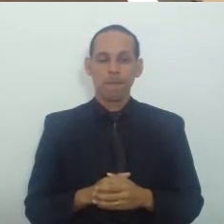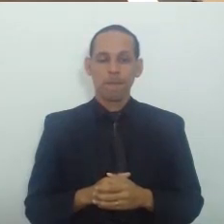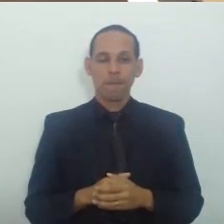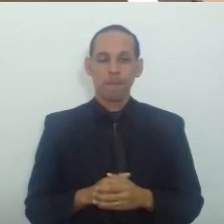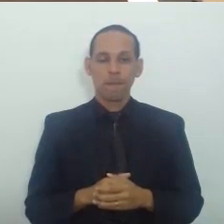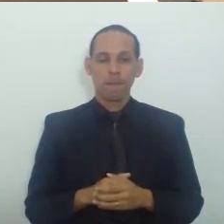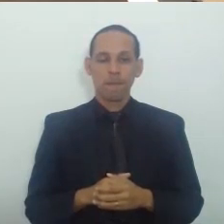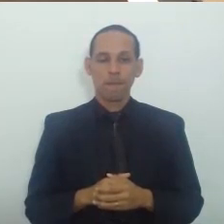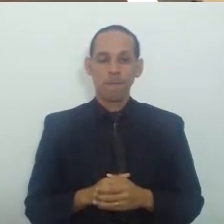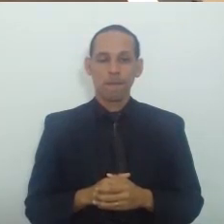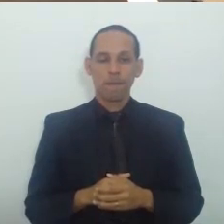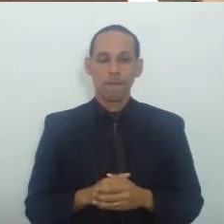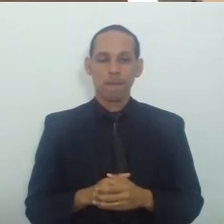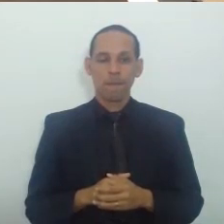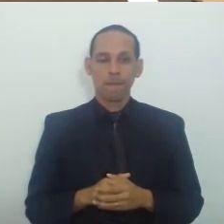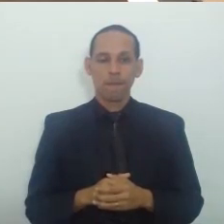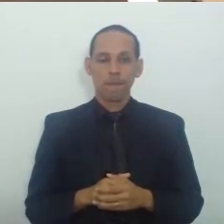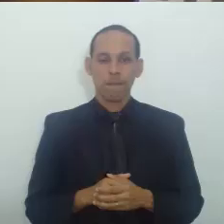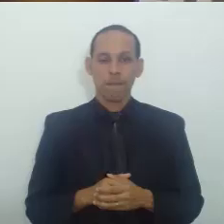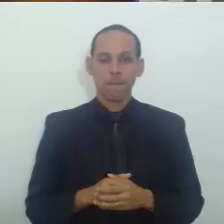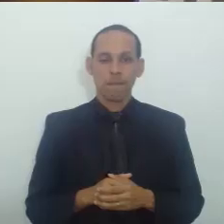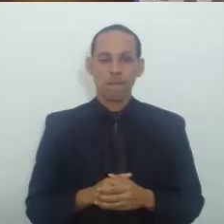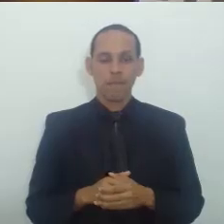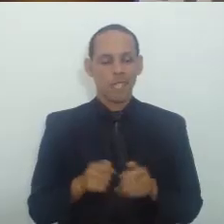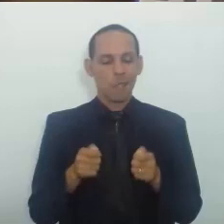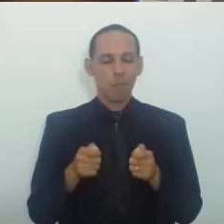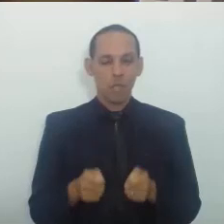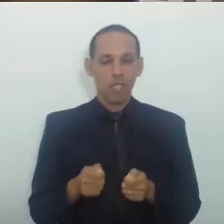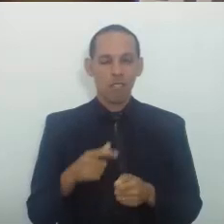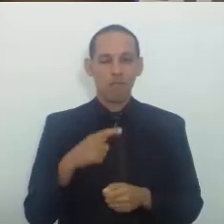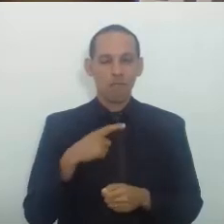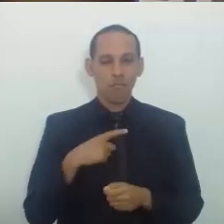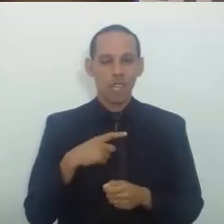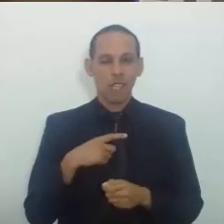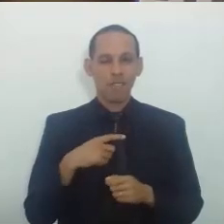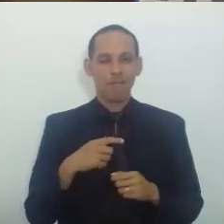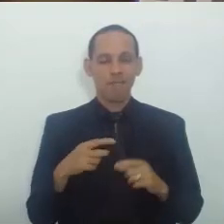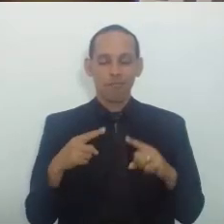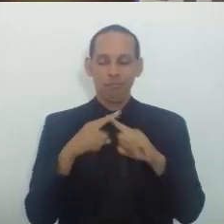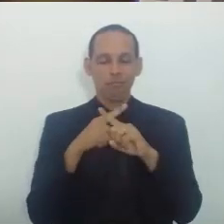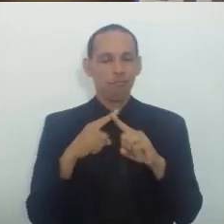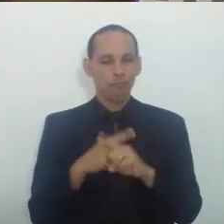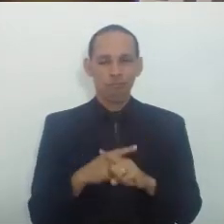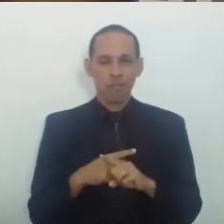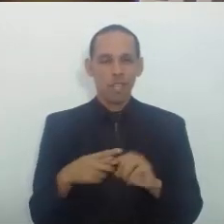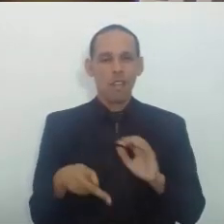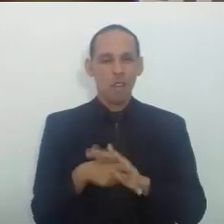Posições Dissonantes entre os órgãos fracionais do Tribunal